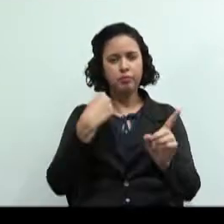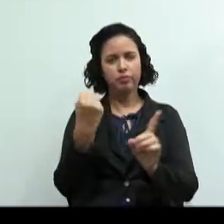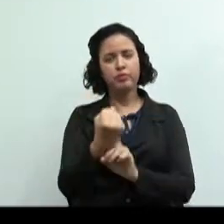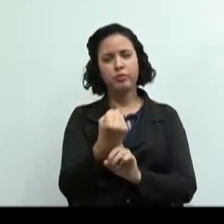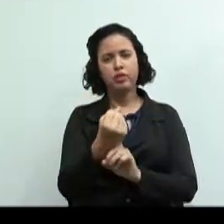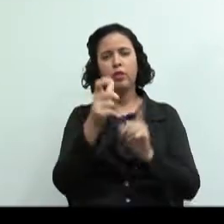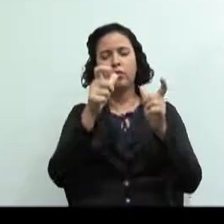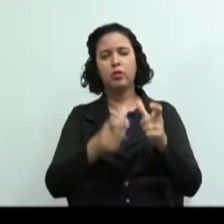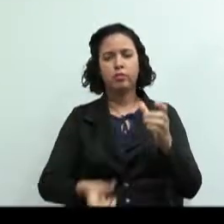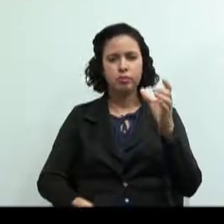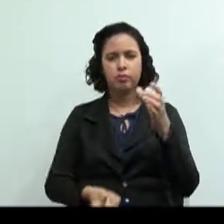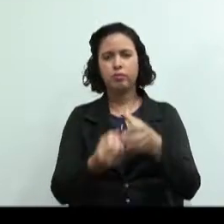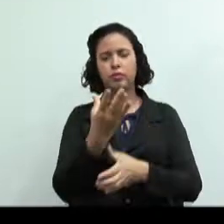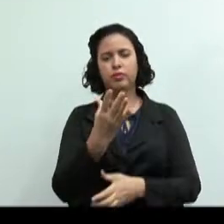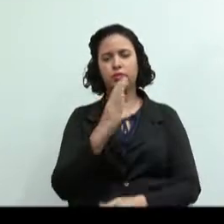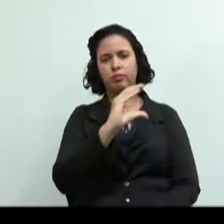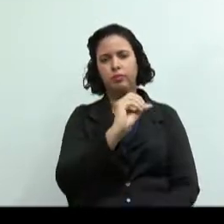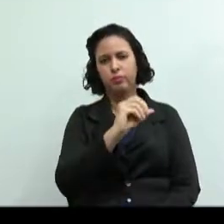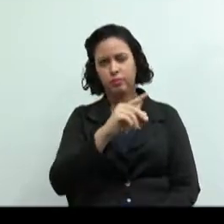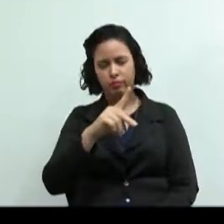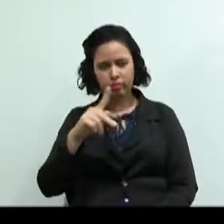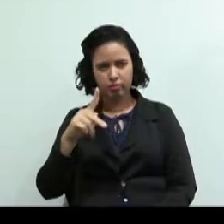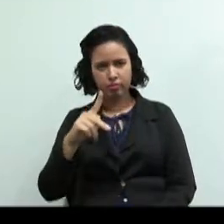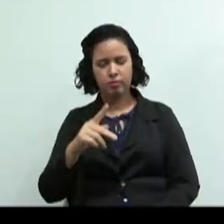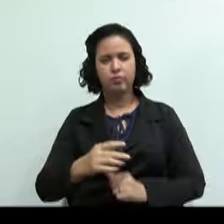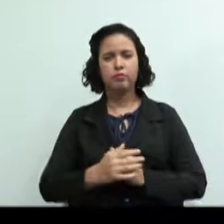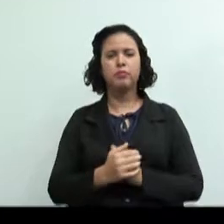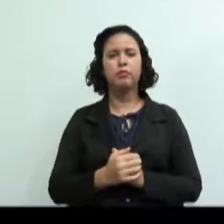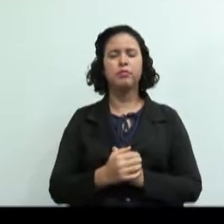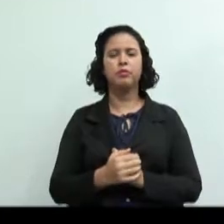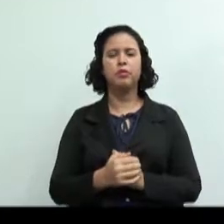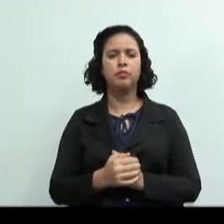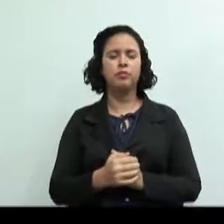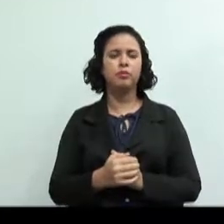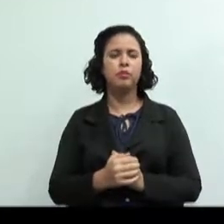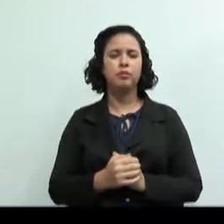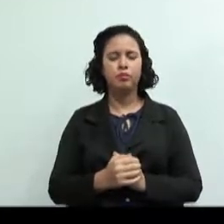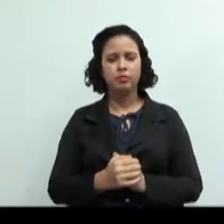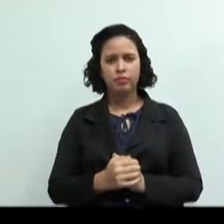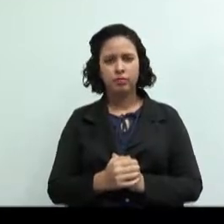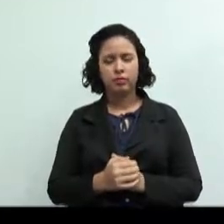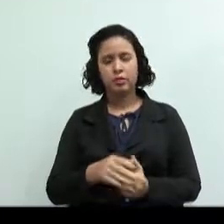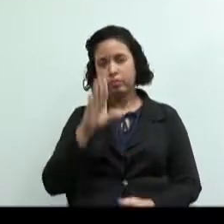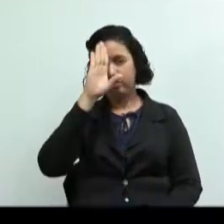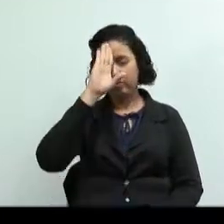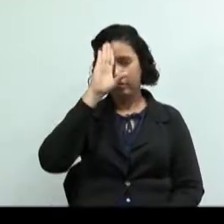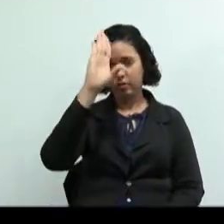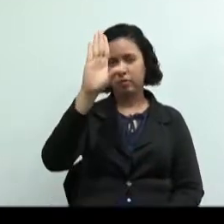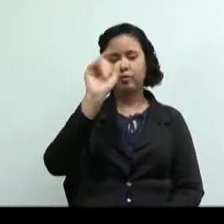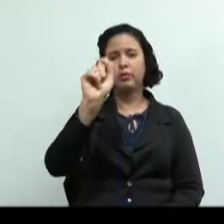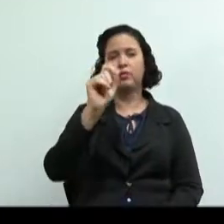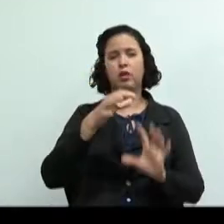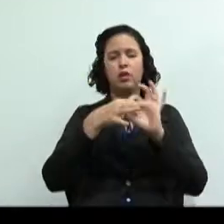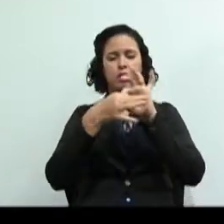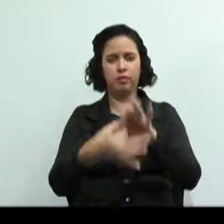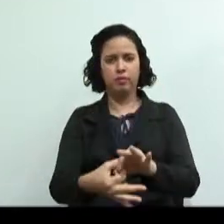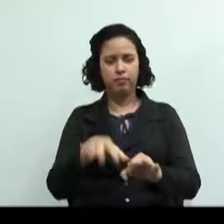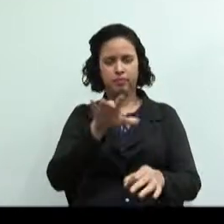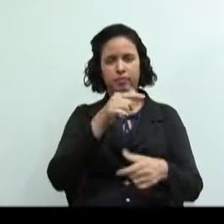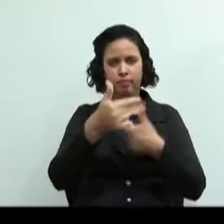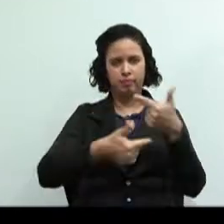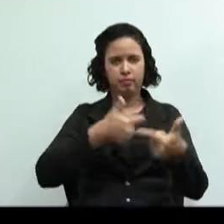Especificidade nas relações sociais e econômicas em outras regiões do país, principalmente nas relações de trabalho,